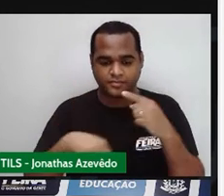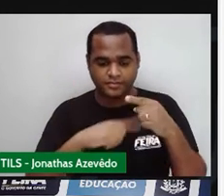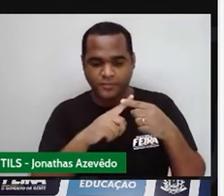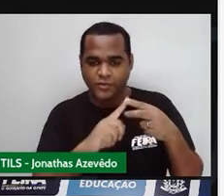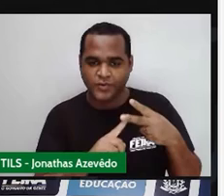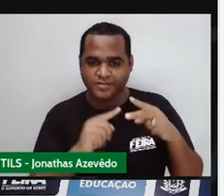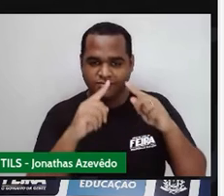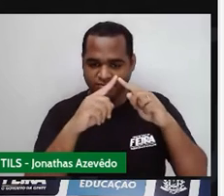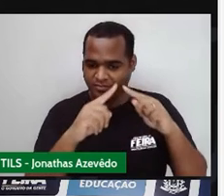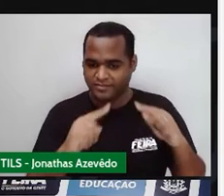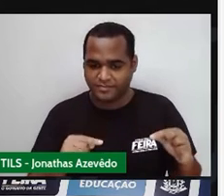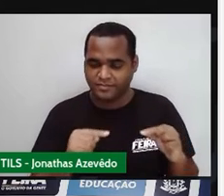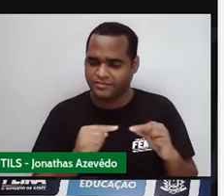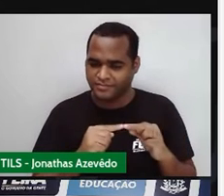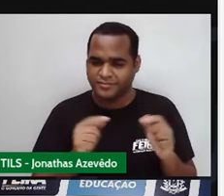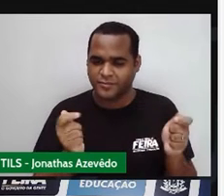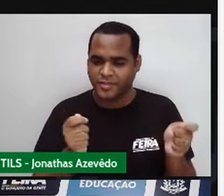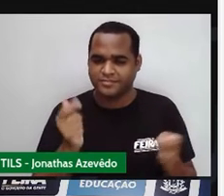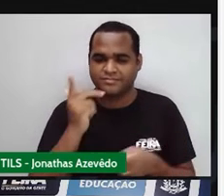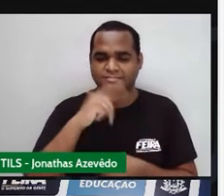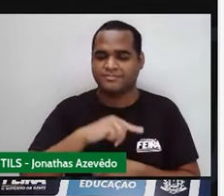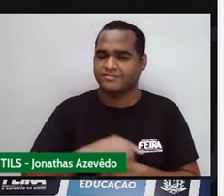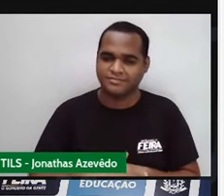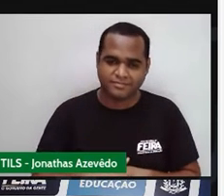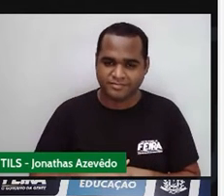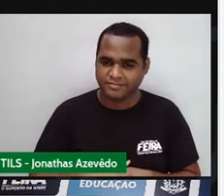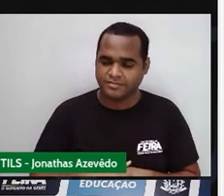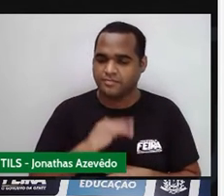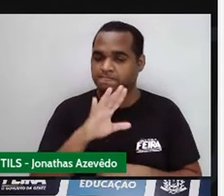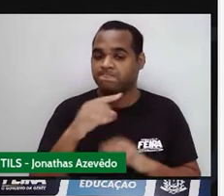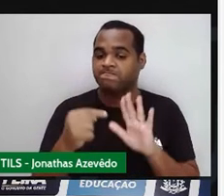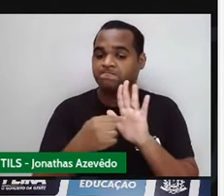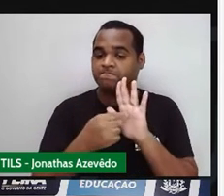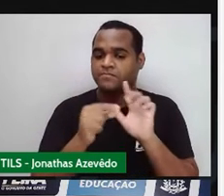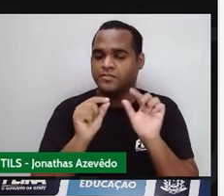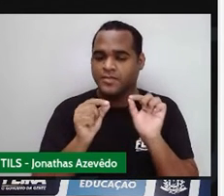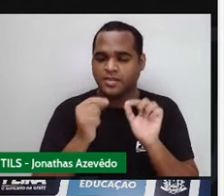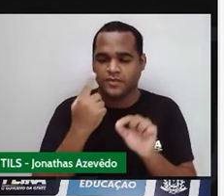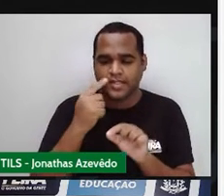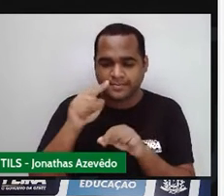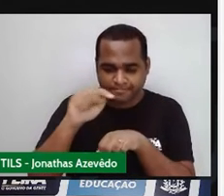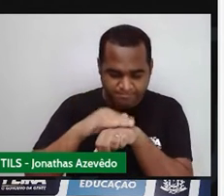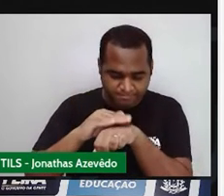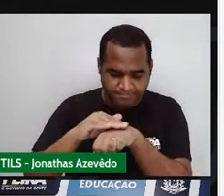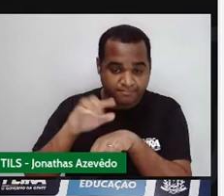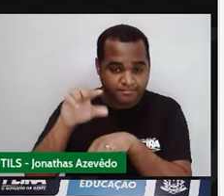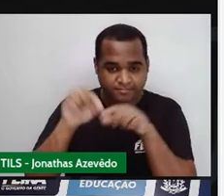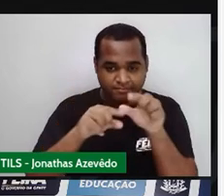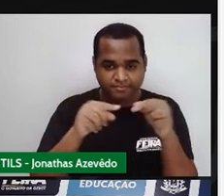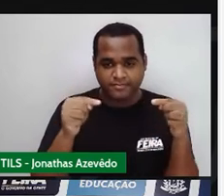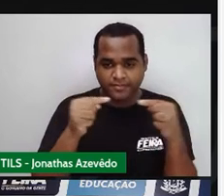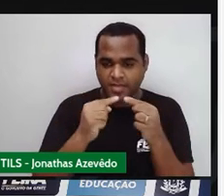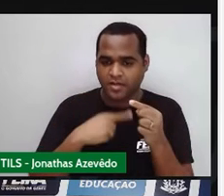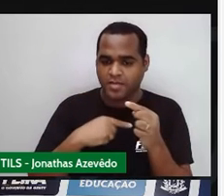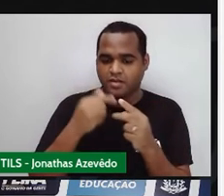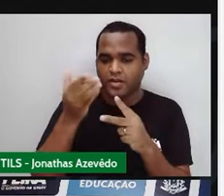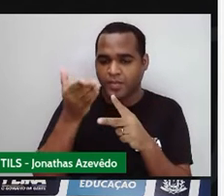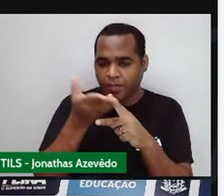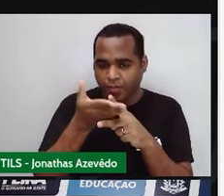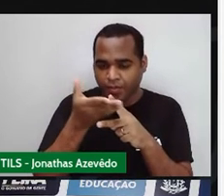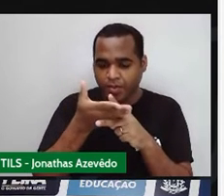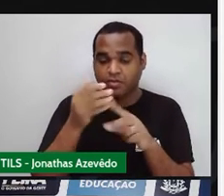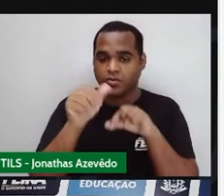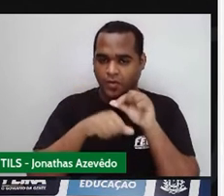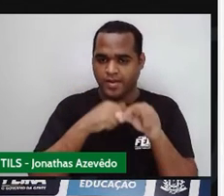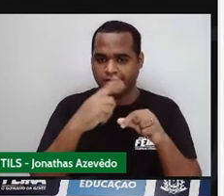triângulos. O objetivo de escolher a diagonal é você dividir esse trapézio em dois triângulos, como está ali